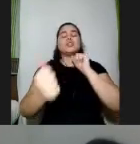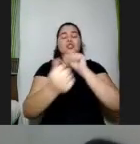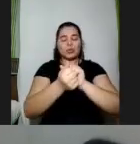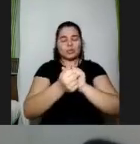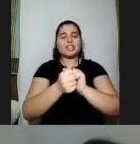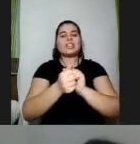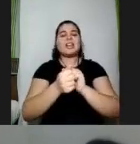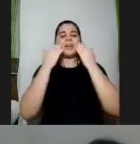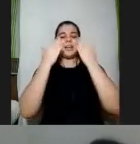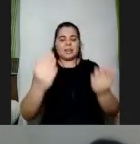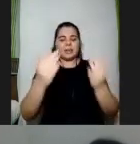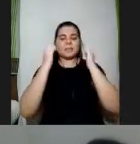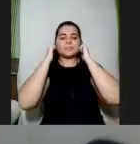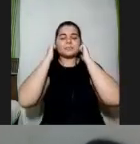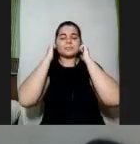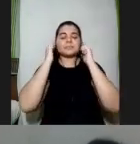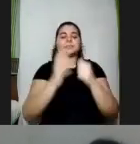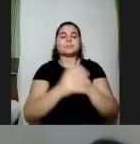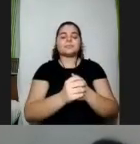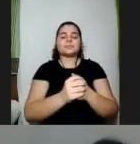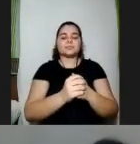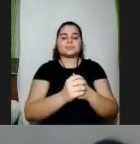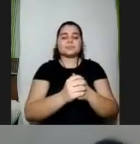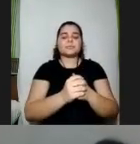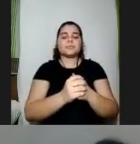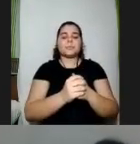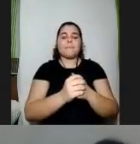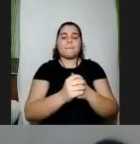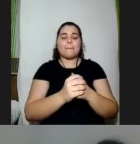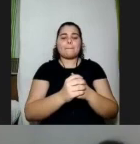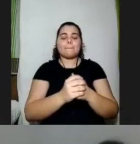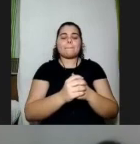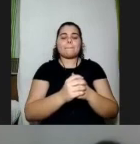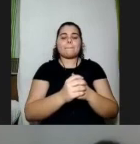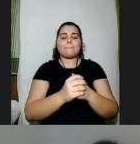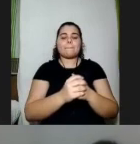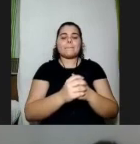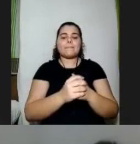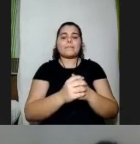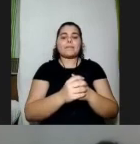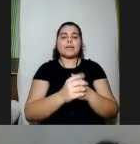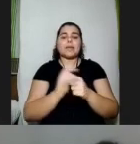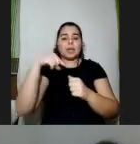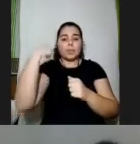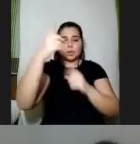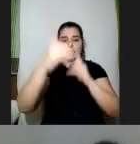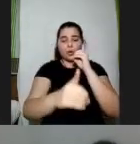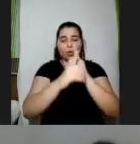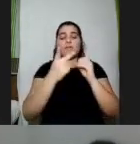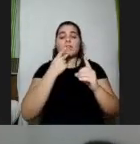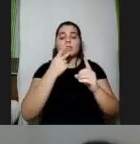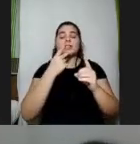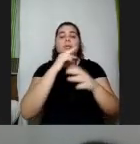mas o nosso oficial a Pati como ela já adiantou vai falar sobre linguagem simples e eu vou falar sobre